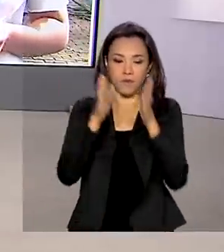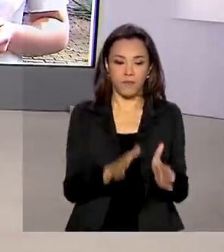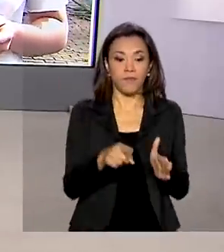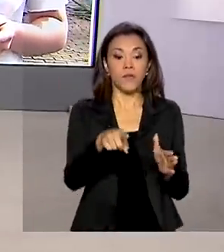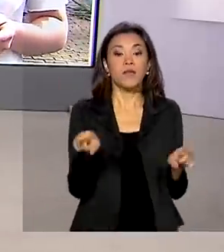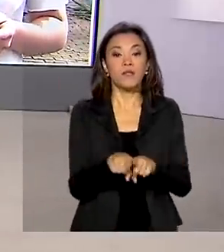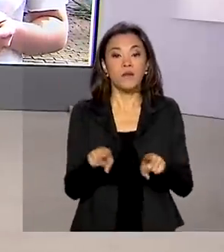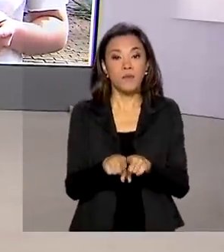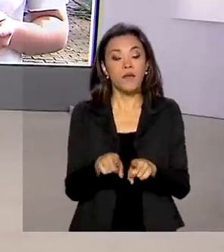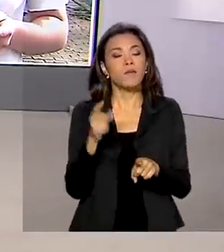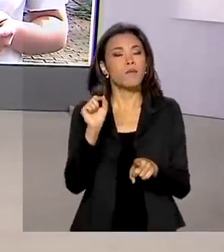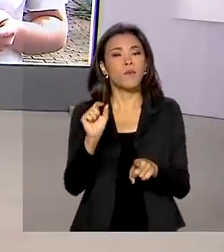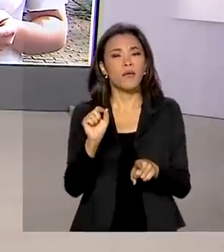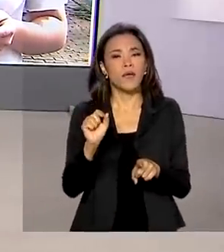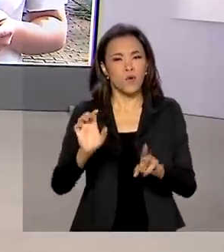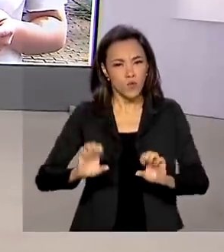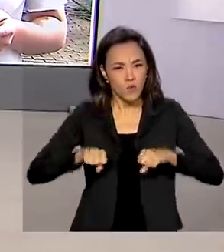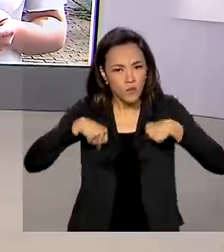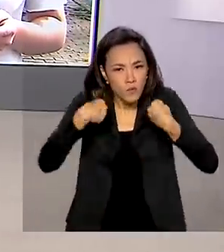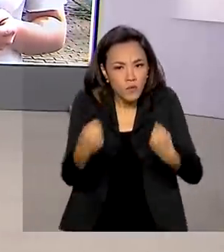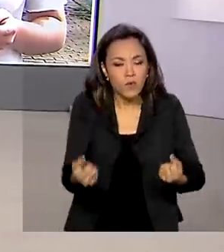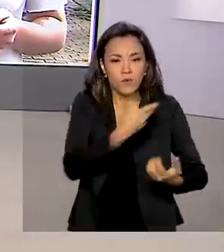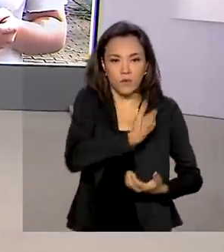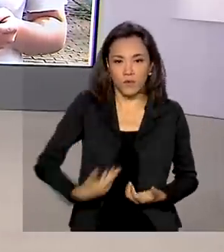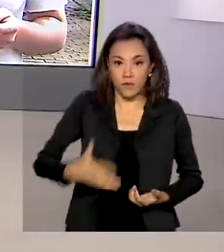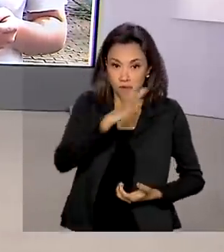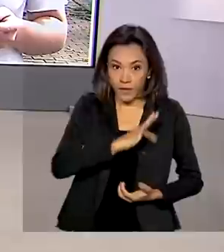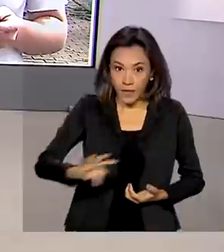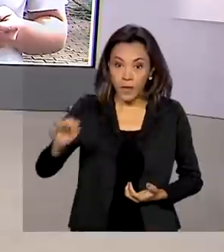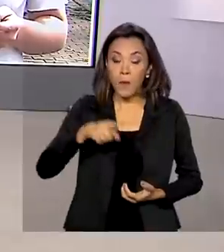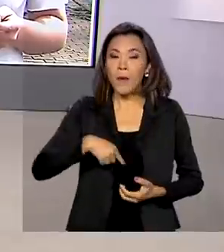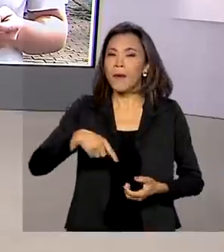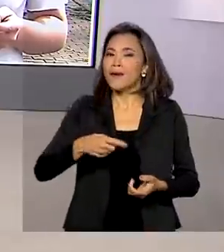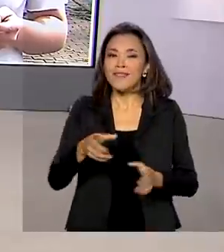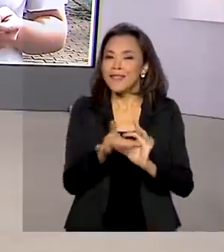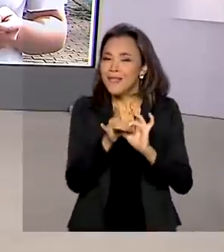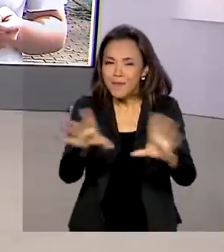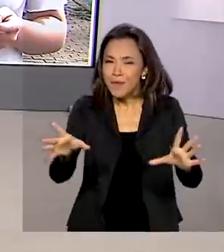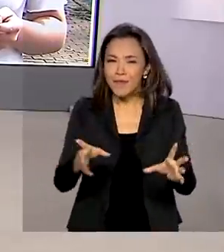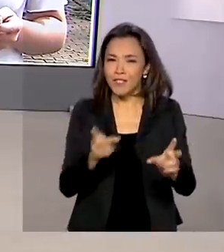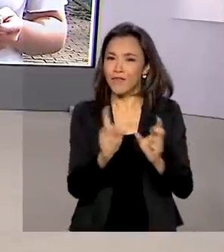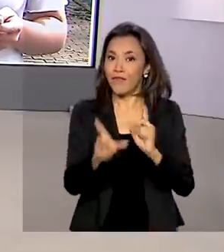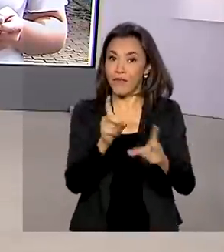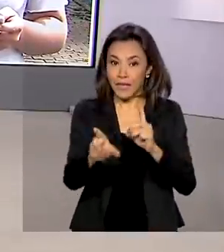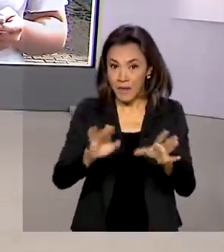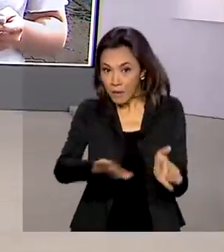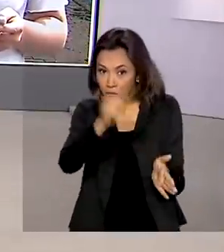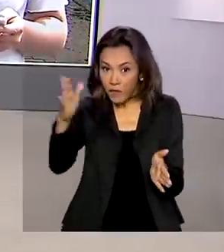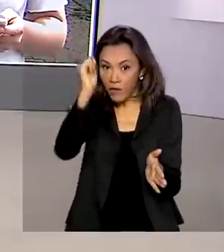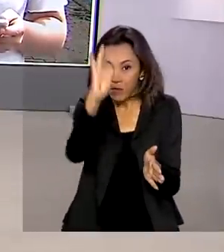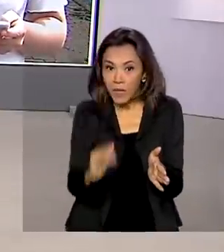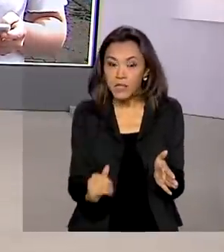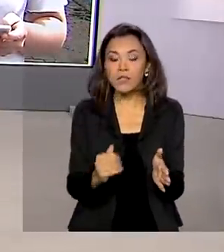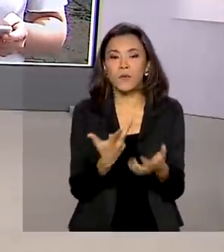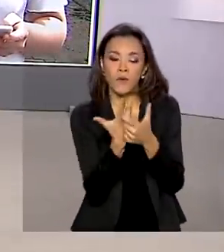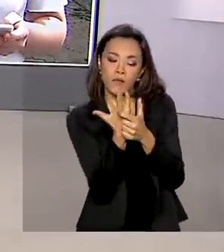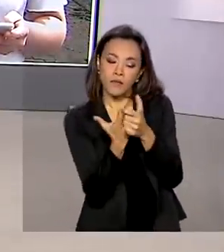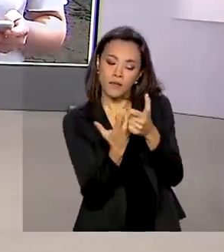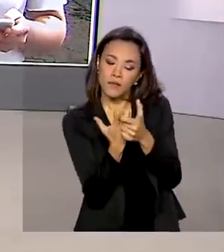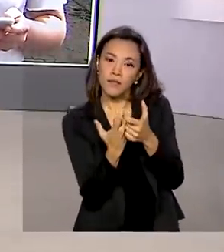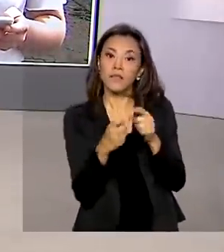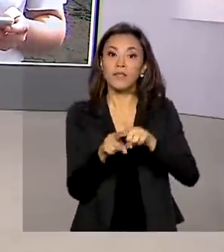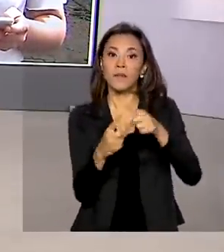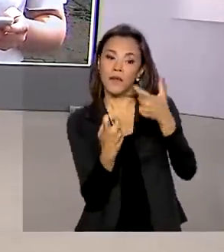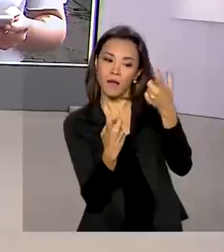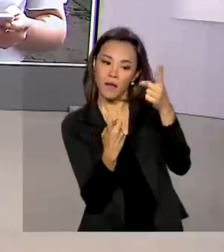condições para vacinação, o governo federal suspendeu a exportação de seringas e agulhas. Vamos ao Rio de Janeiro, Alessandra Lago conta para a gente.